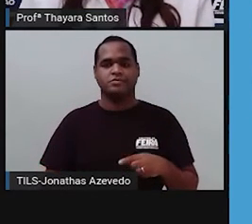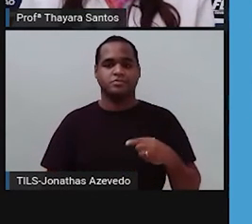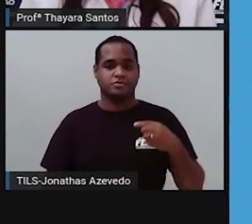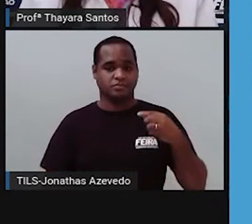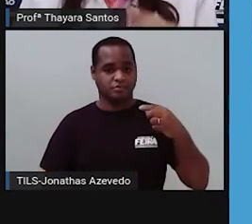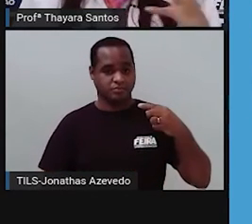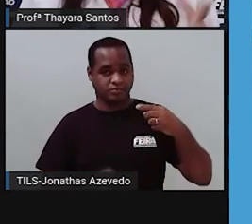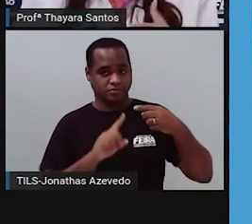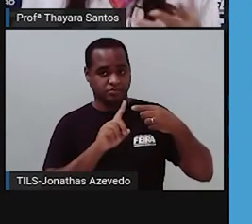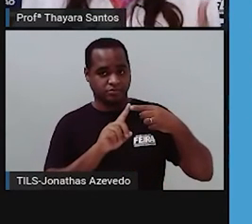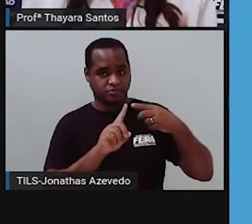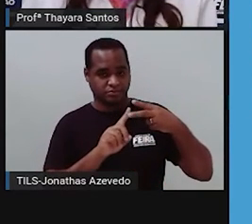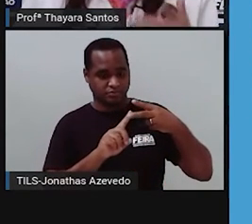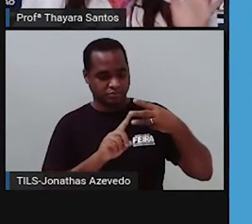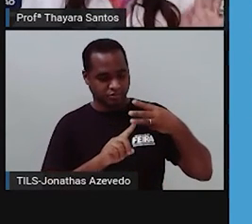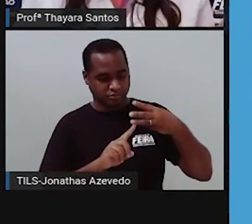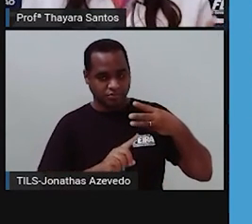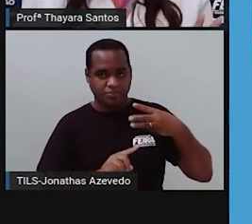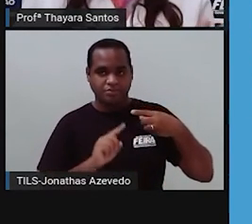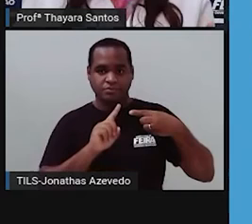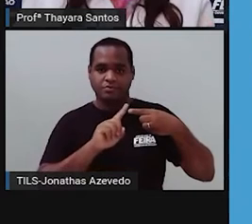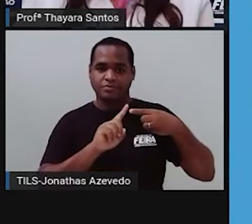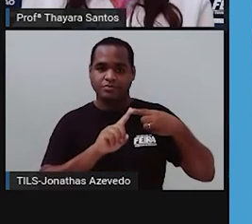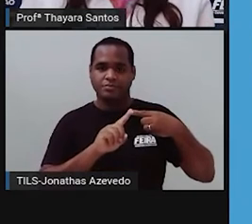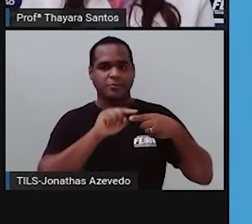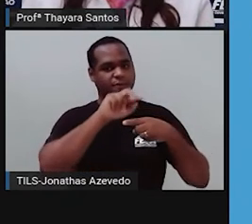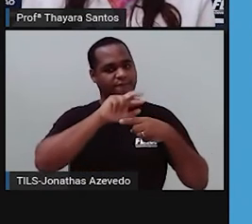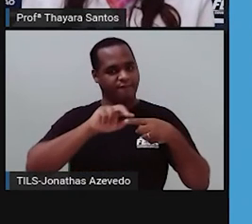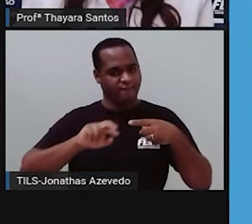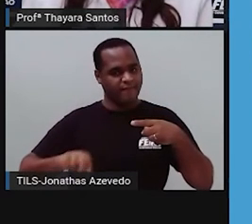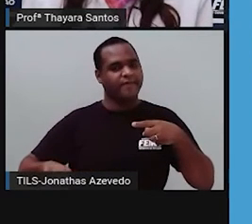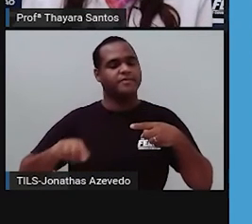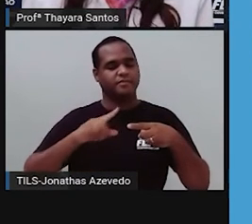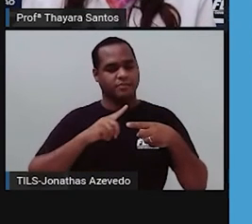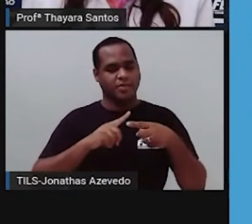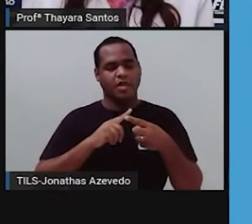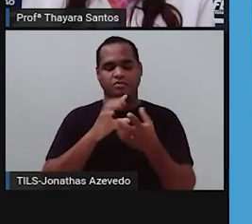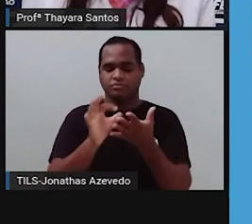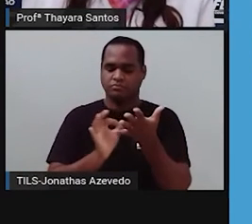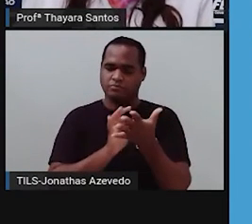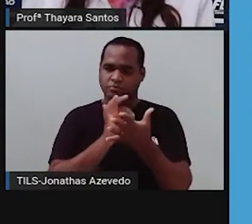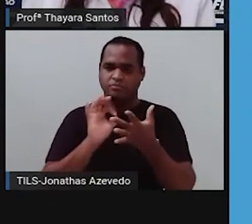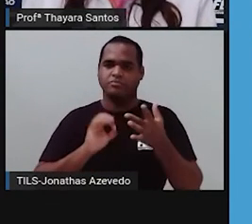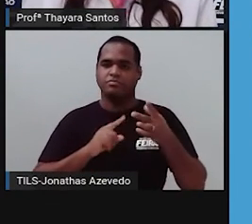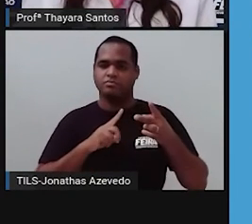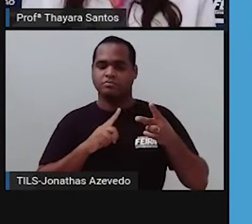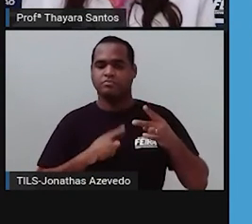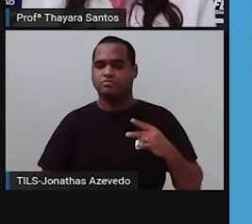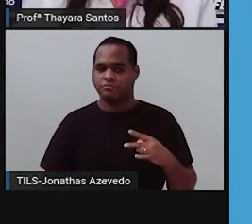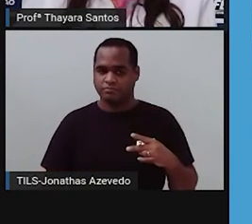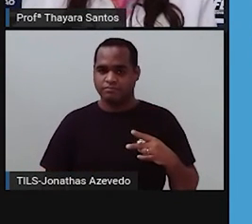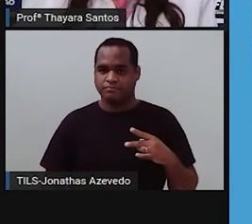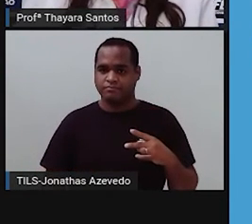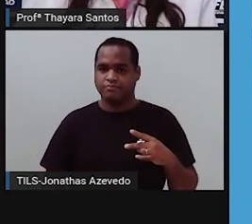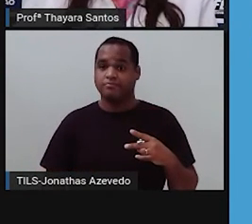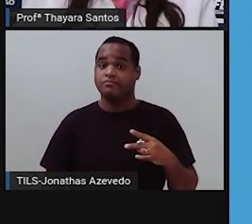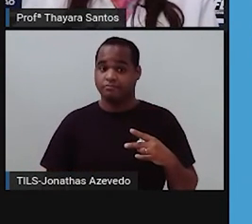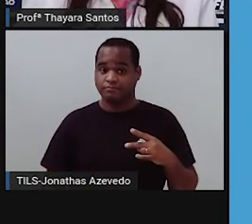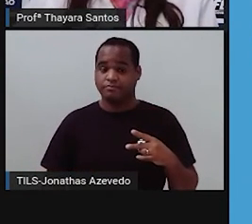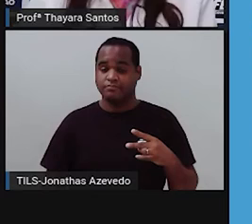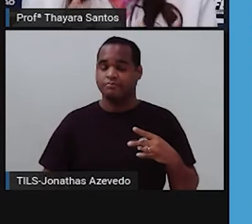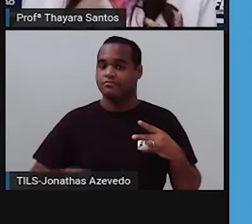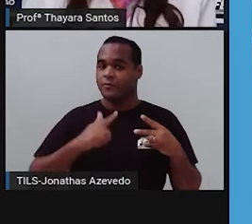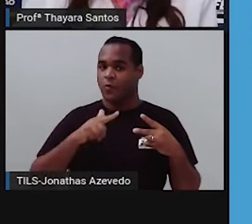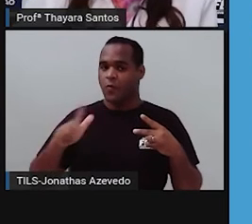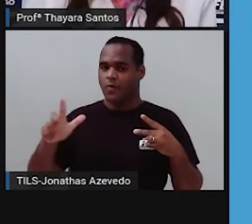tecido conjuntivo é o mais diverso que tem desses quatro que a gente estudou. Tem vários tipos de células ali nele. E ele tem uma característica